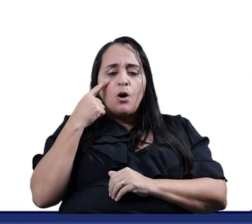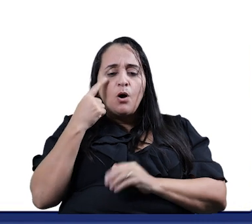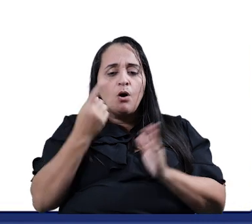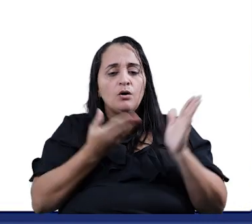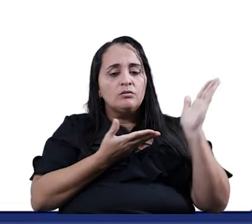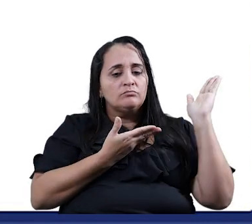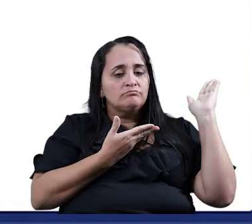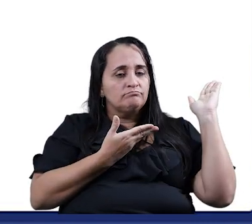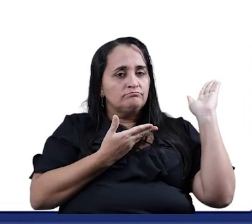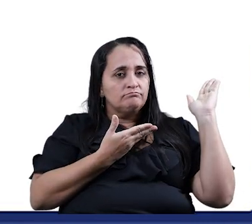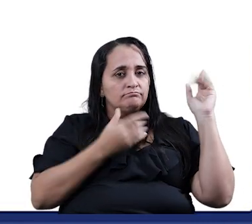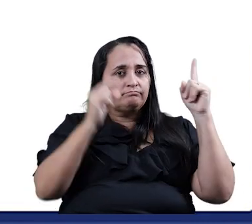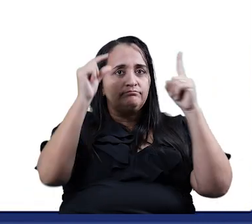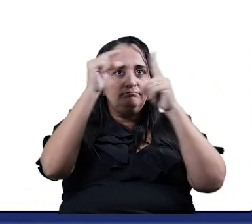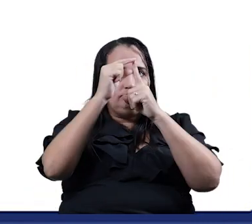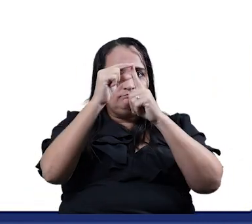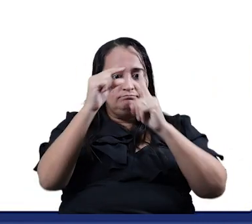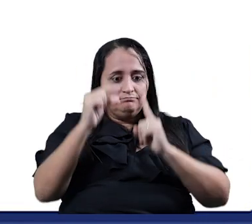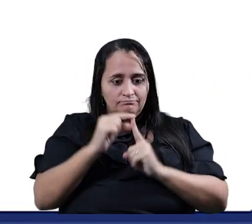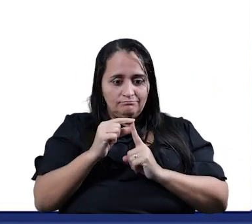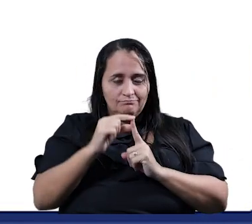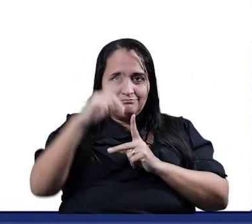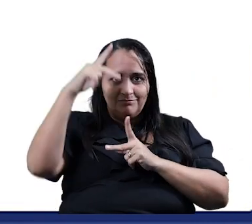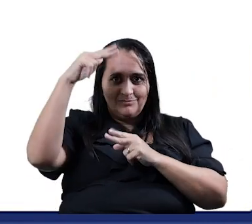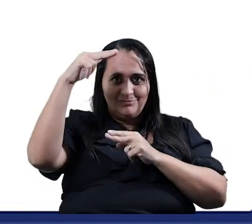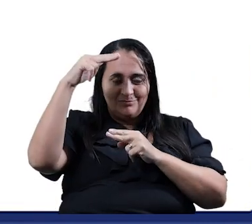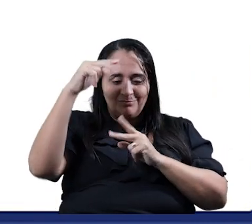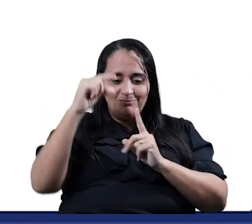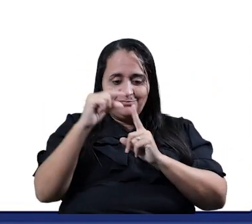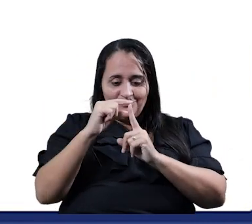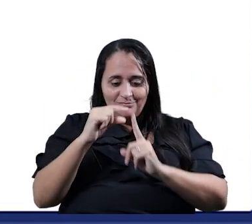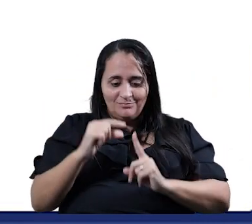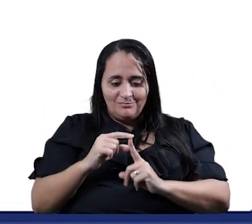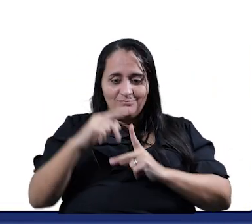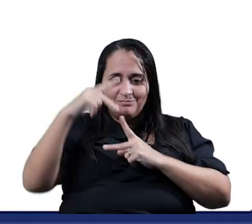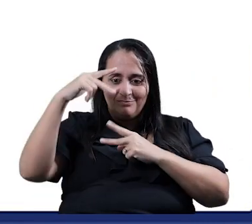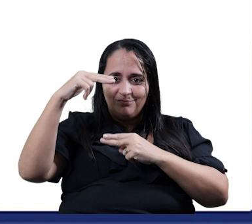Dela Veludo Peludo